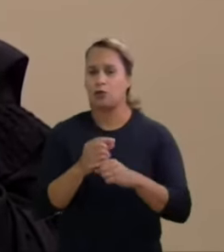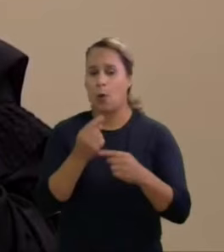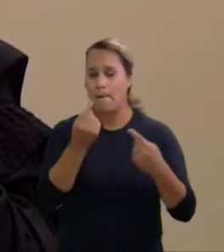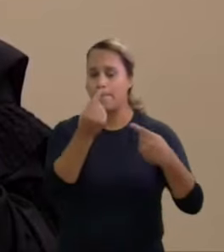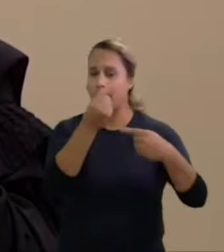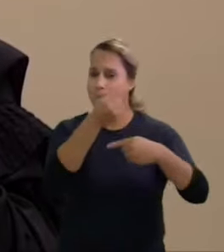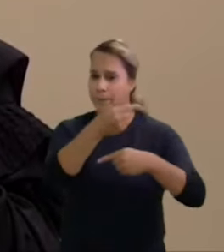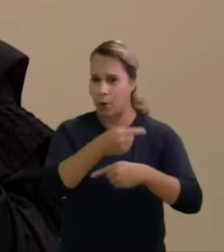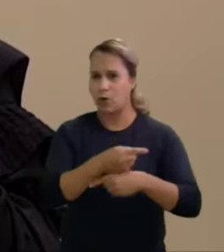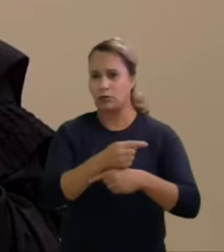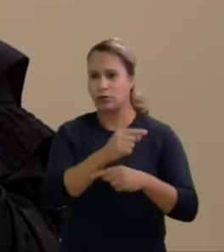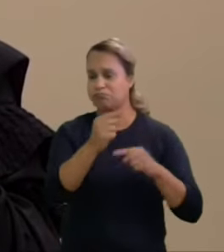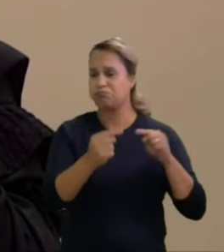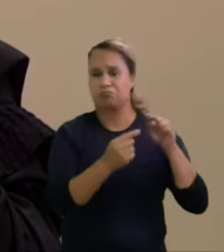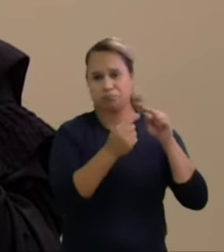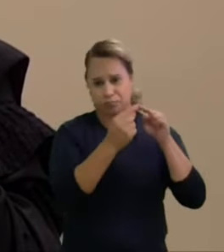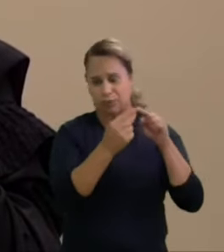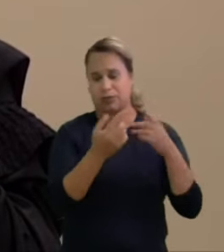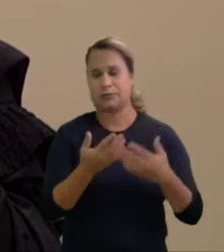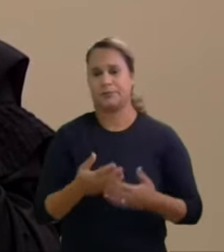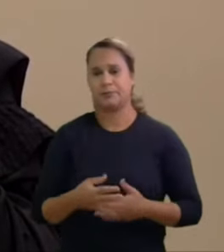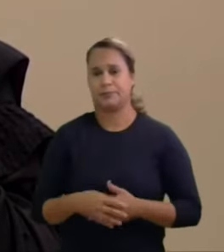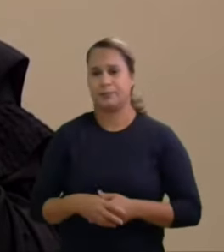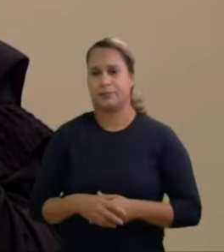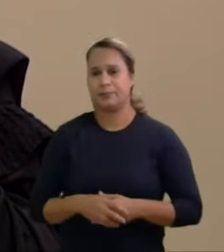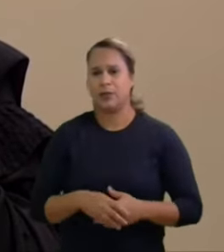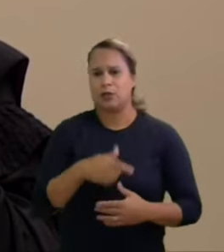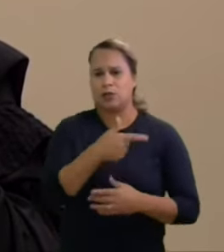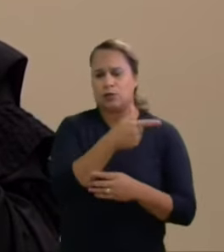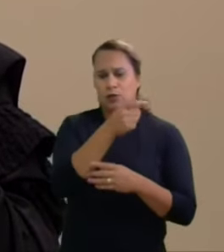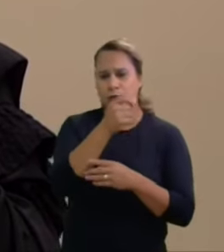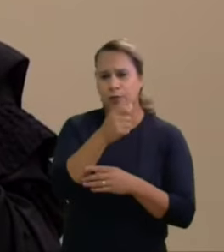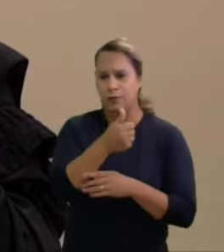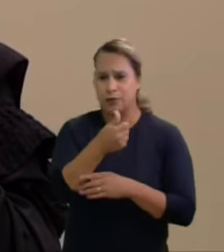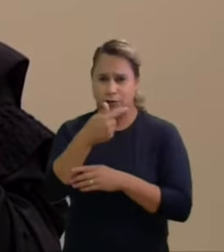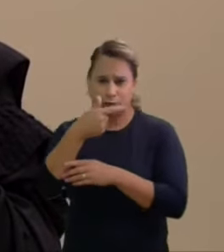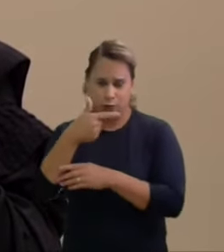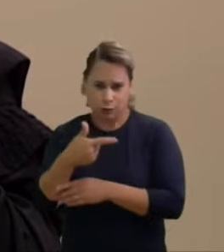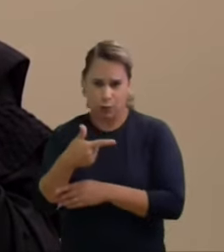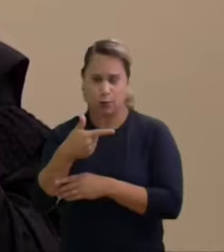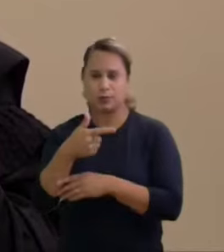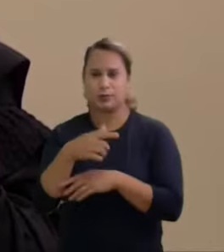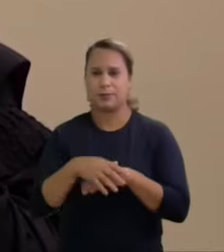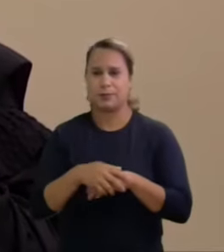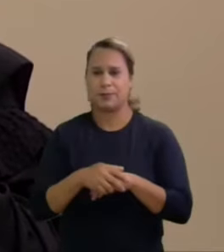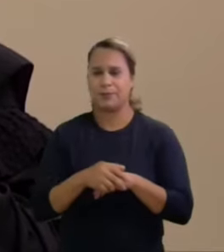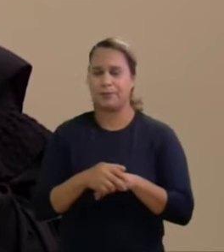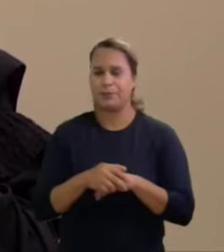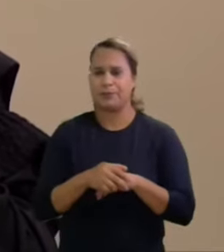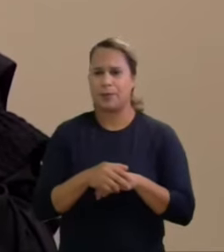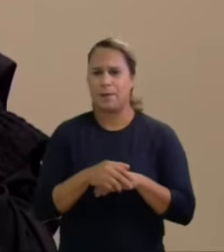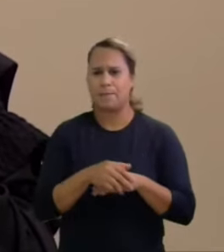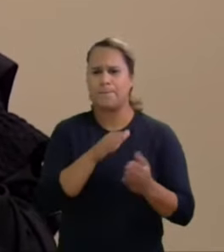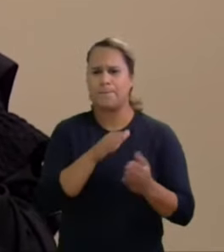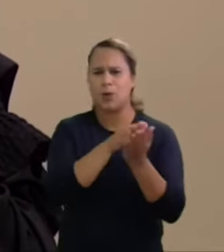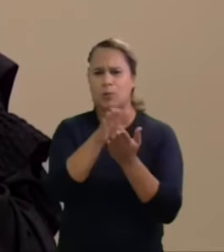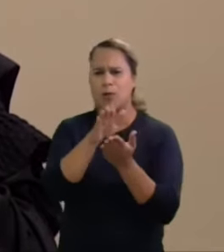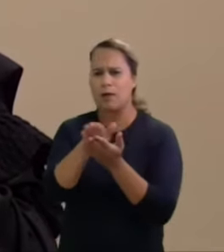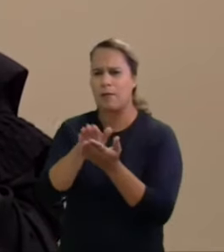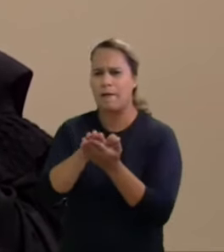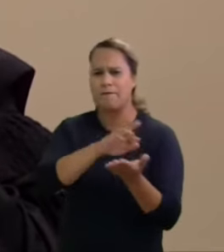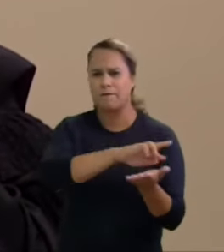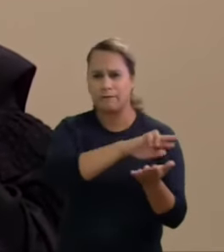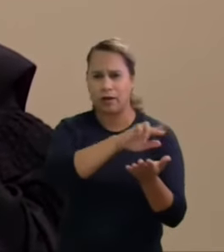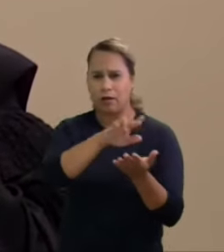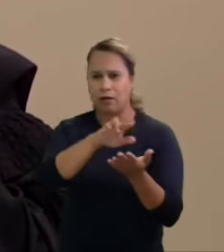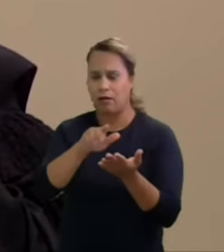em 2012 época do mensalão uma sondagem realizada pelo Instituto IPSP e publicada por vários periódicos como Exame Folha